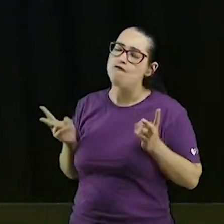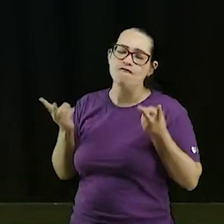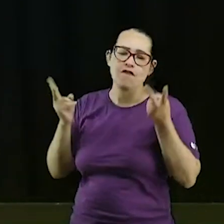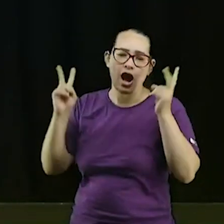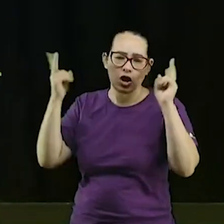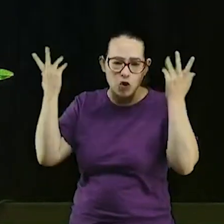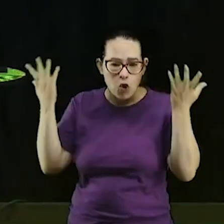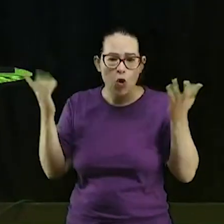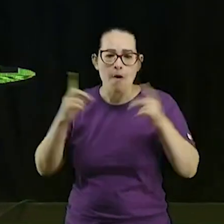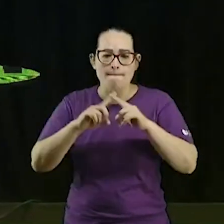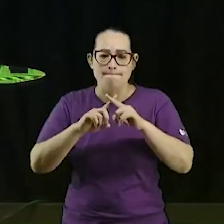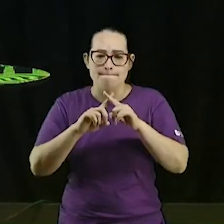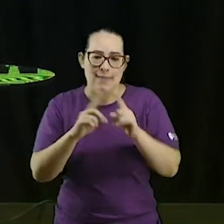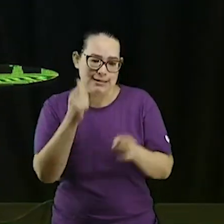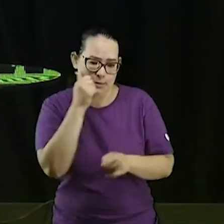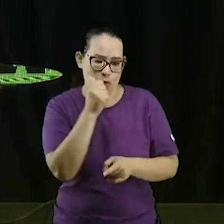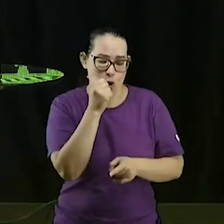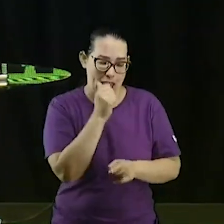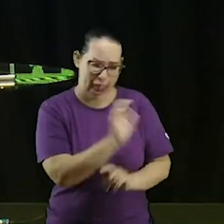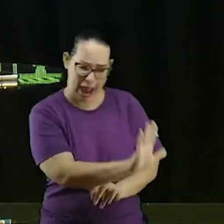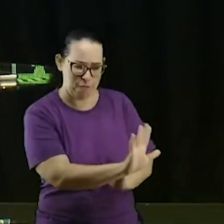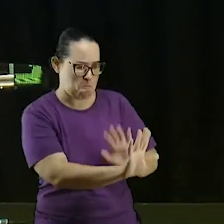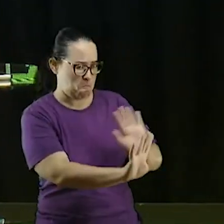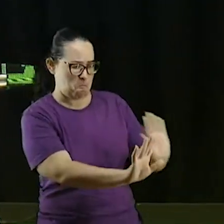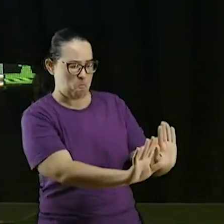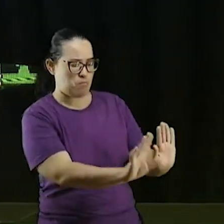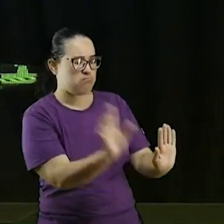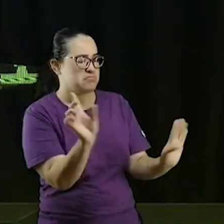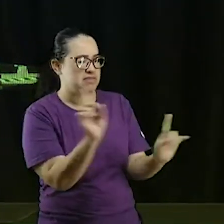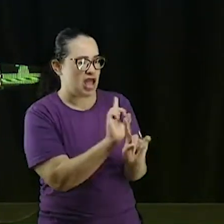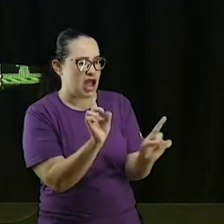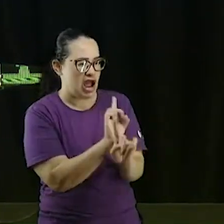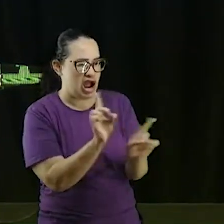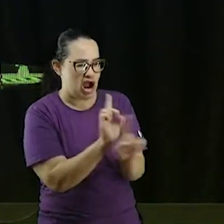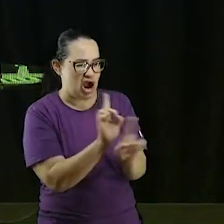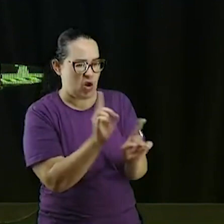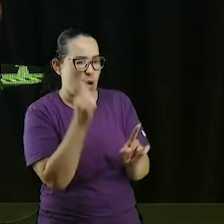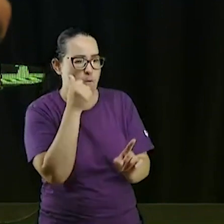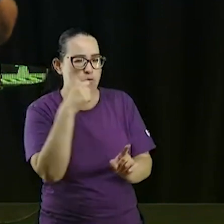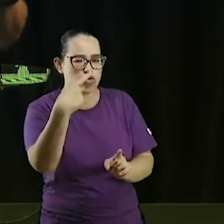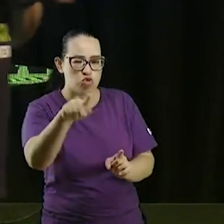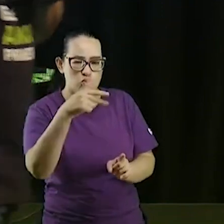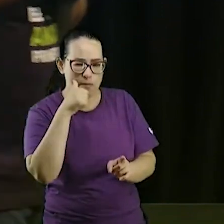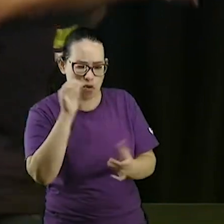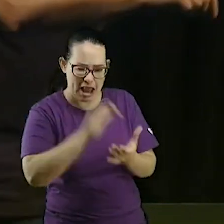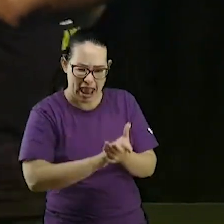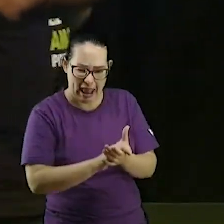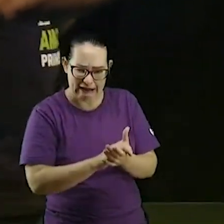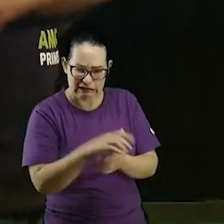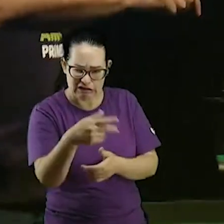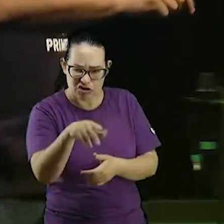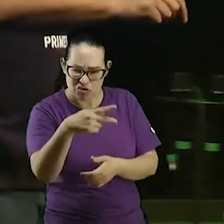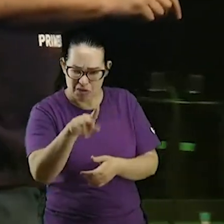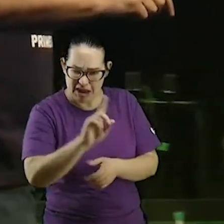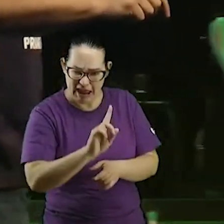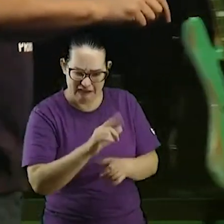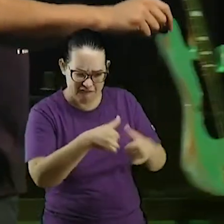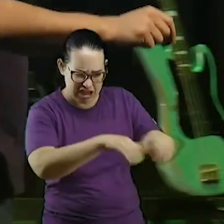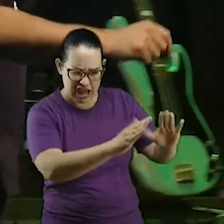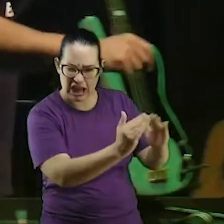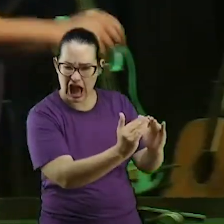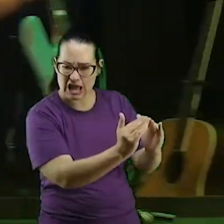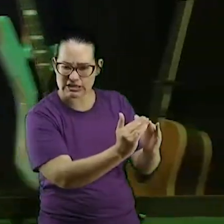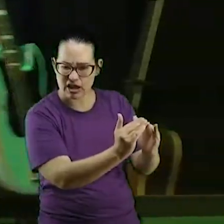mas não deixe a tua mulher se envolver não por causa de mulher em casa não pregue para seus filhos